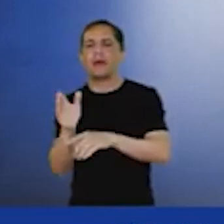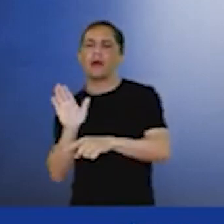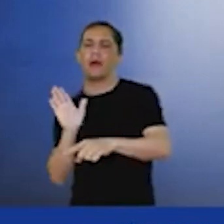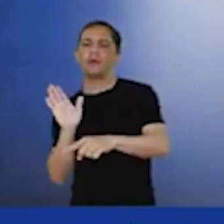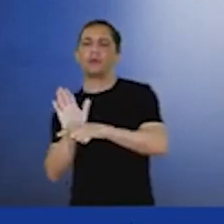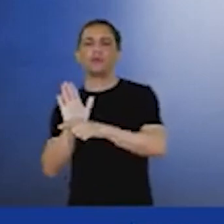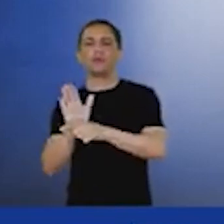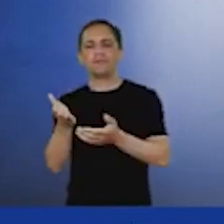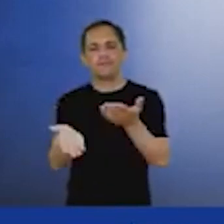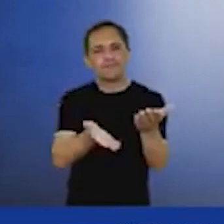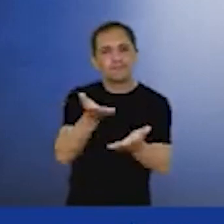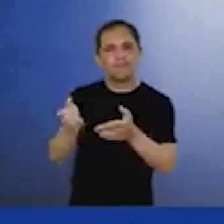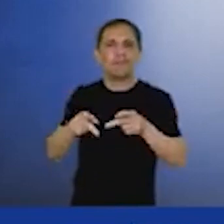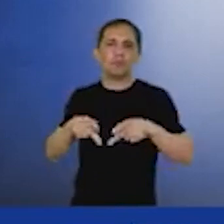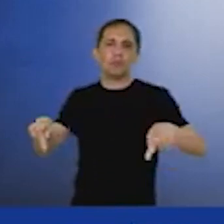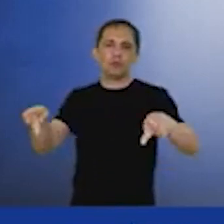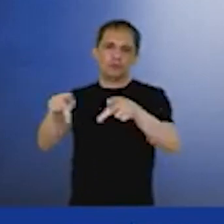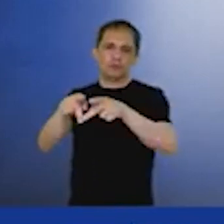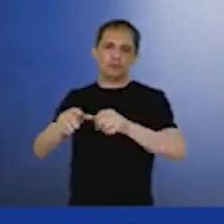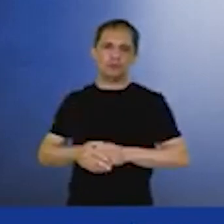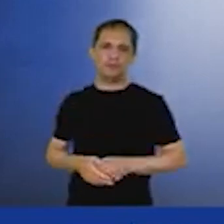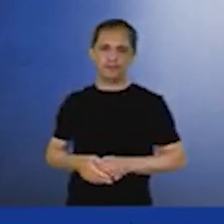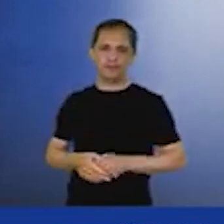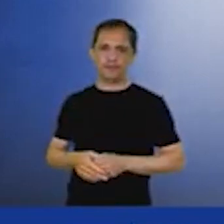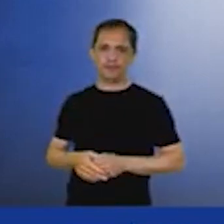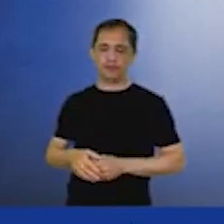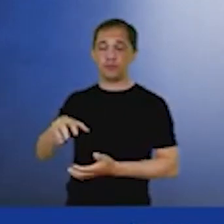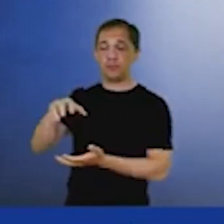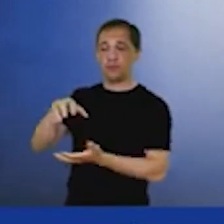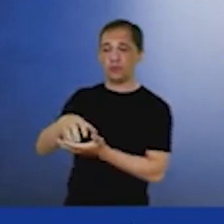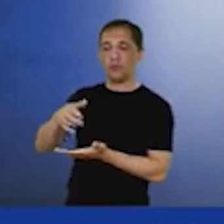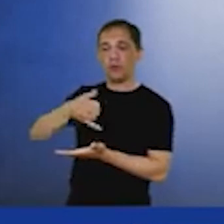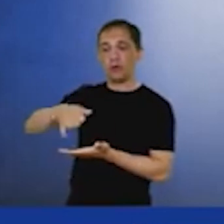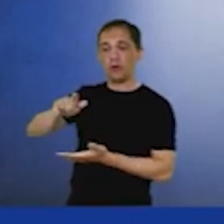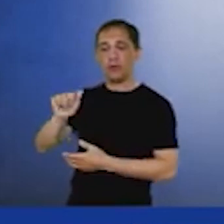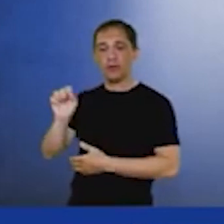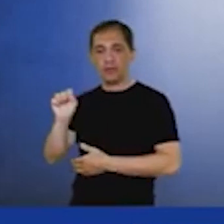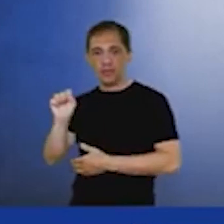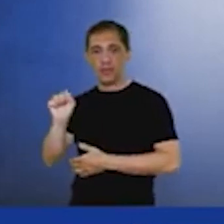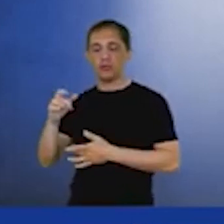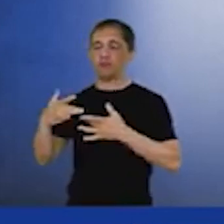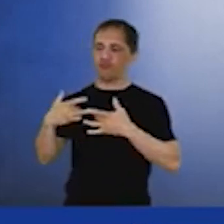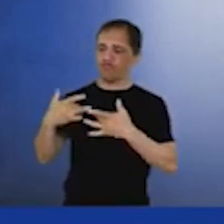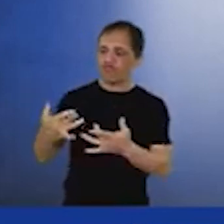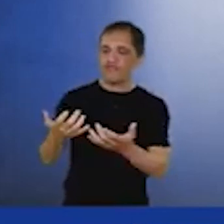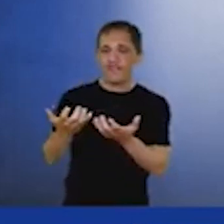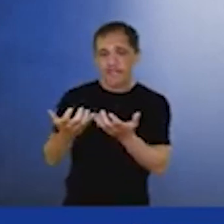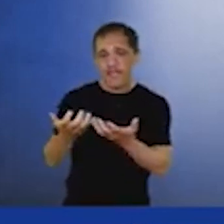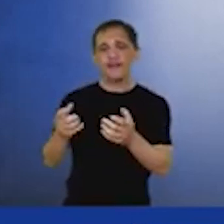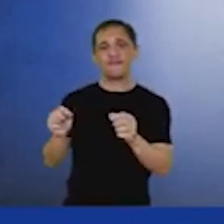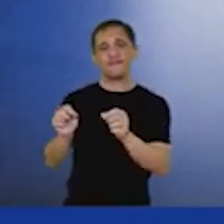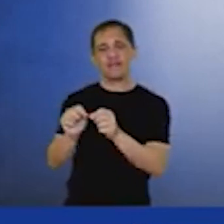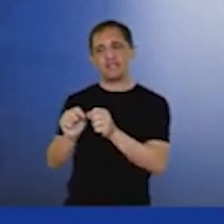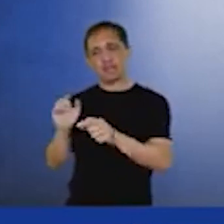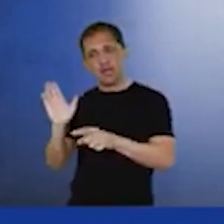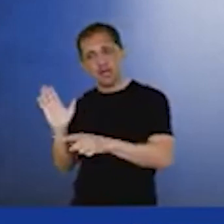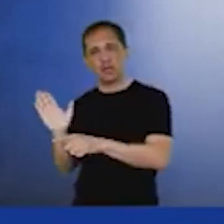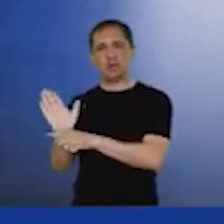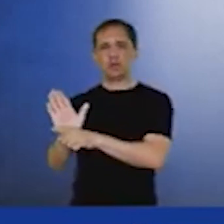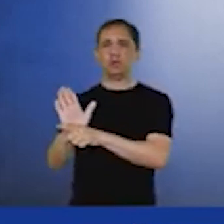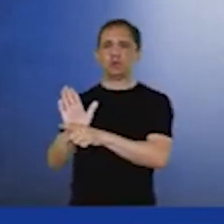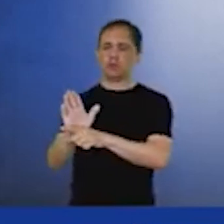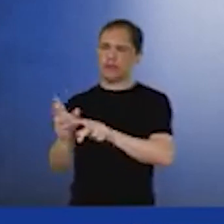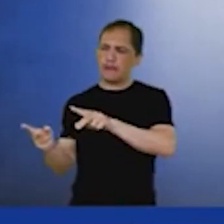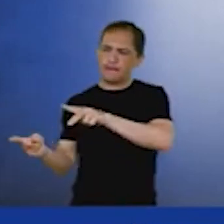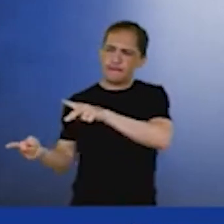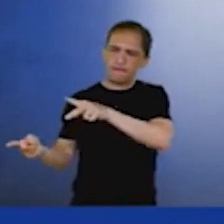essa população. Então, o setor de óleo e gás, de uma forma geral, ele se dispõe a fazer essa transição, é partícipe dessa